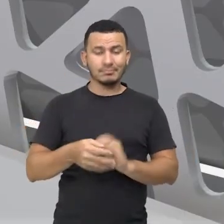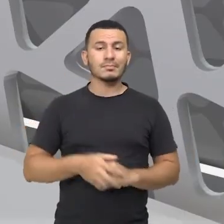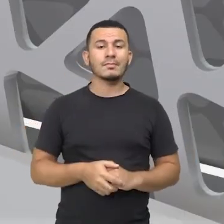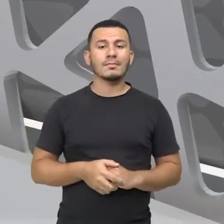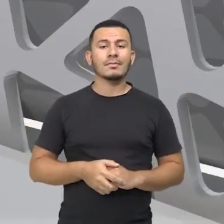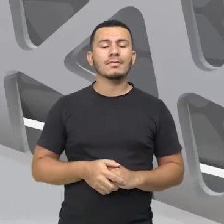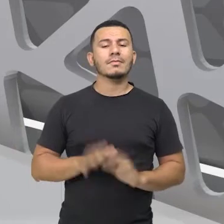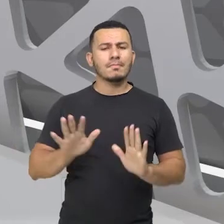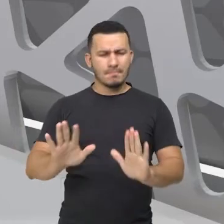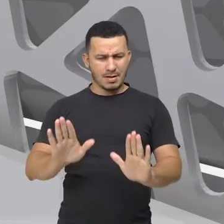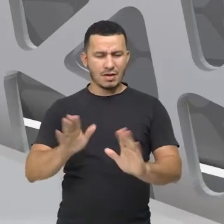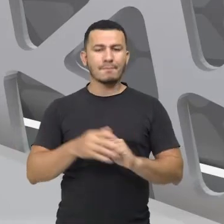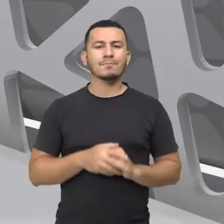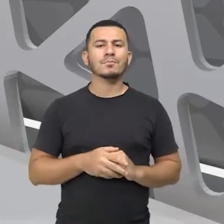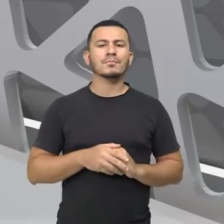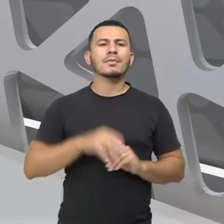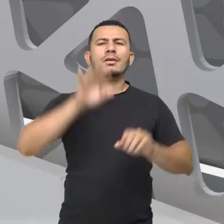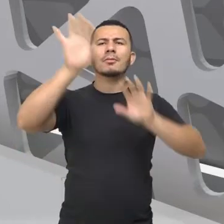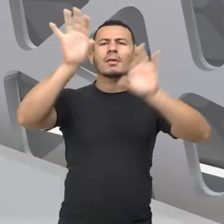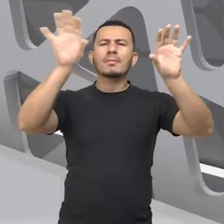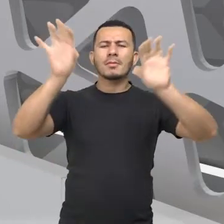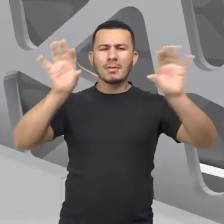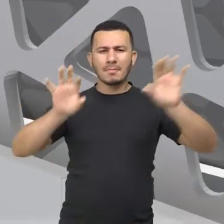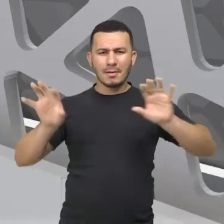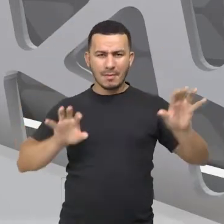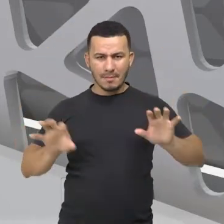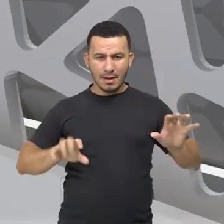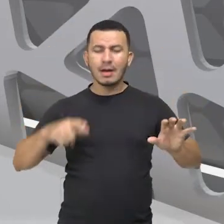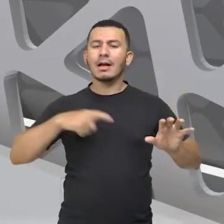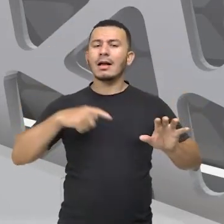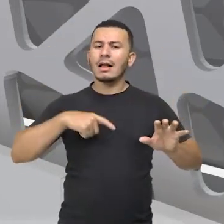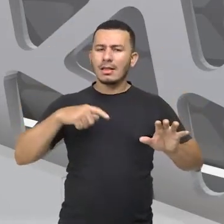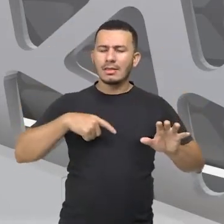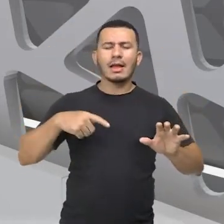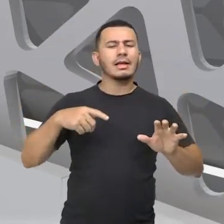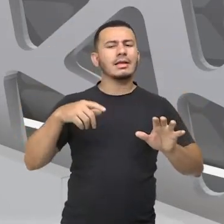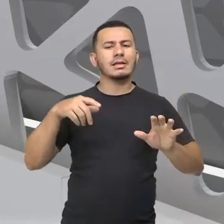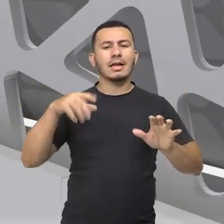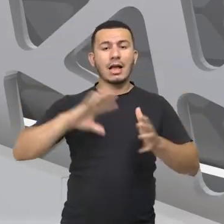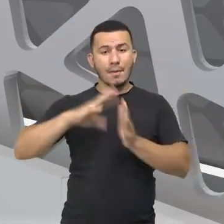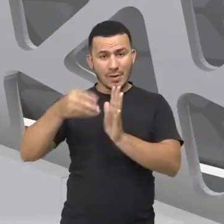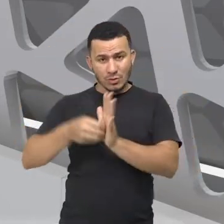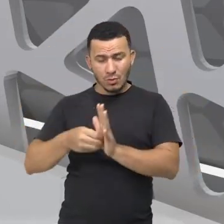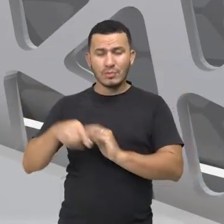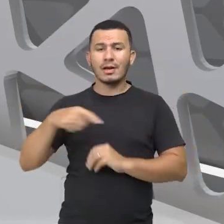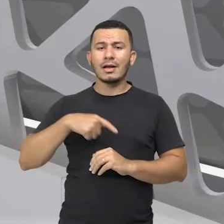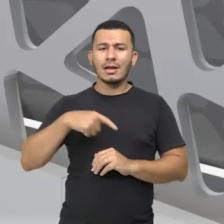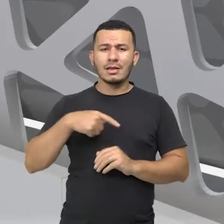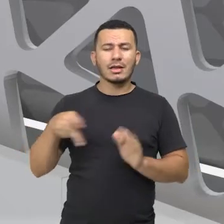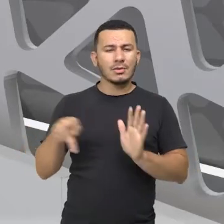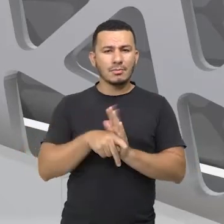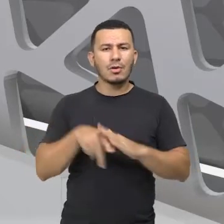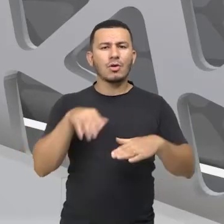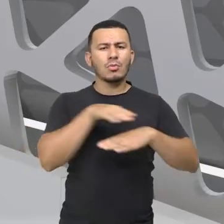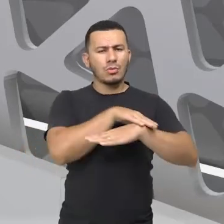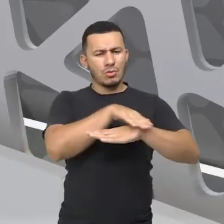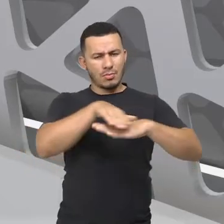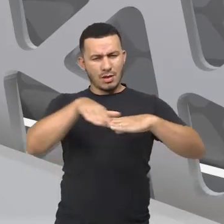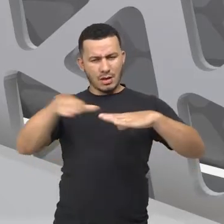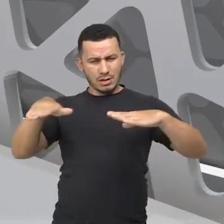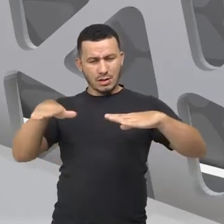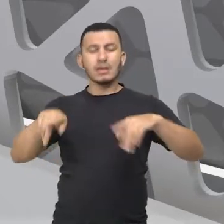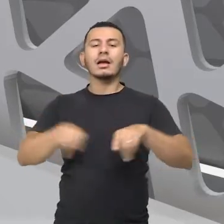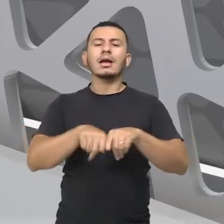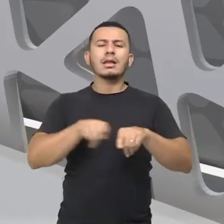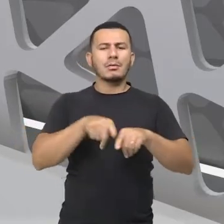diferente do Brasil, do resto do antigo do Brasil, que apresenta as áreas planáuticas. A Amazônia quase toda é feita de planícies e